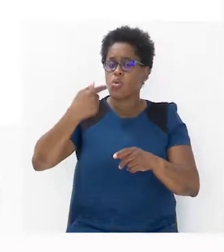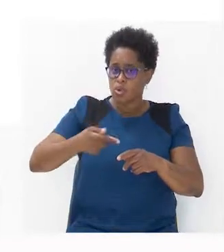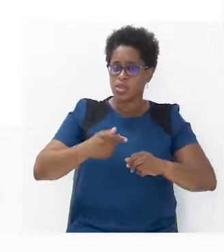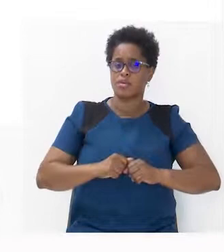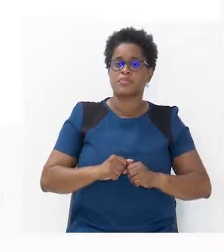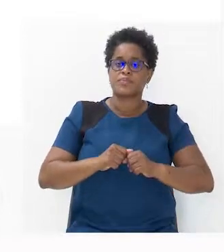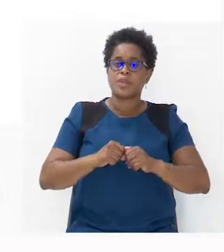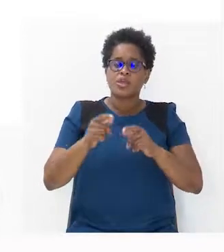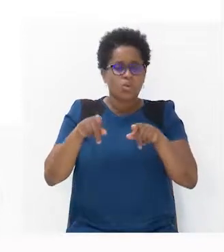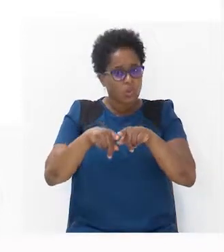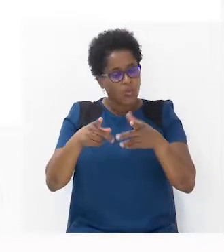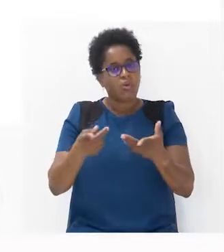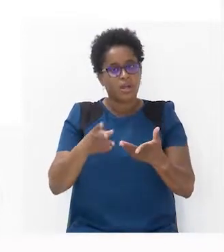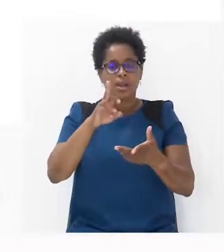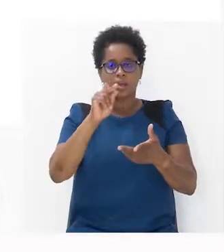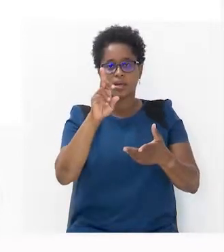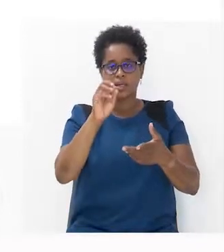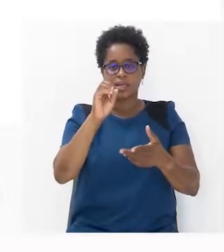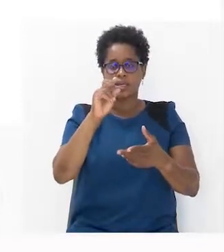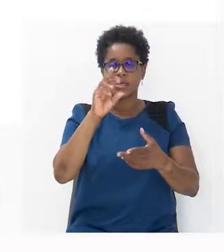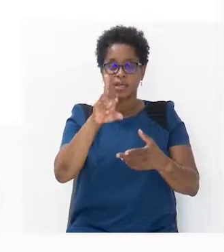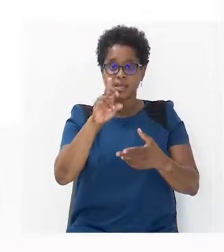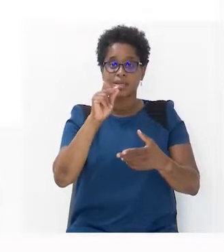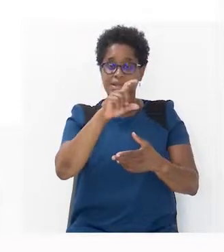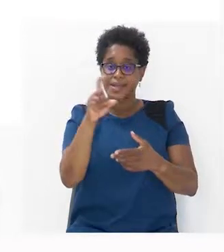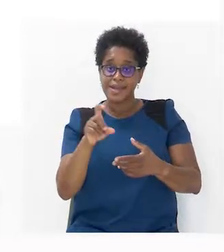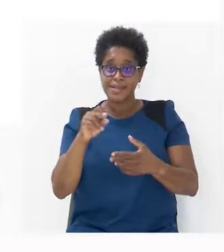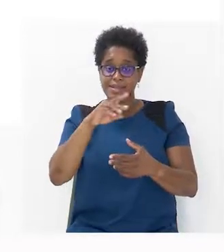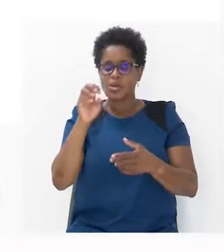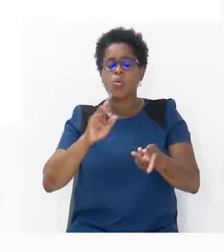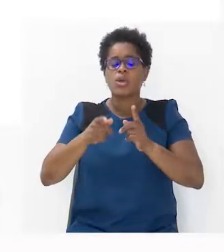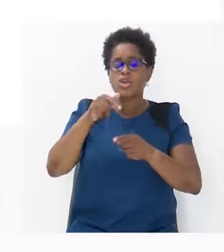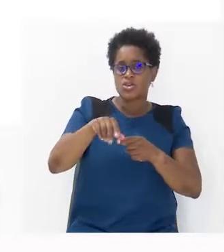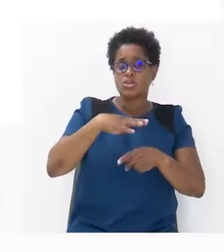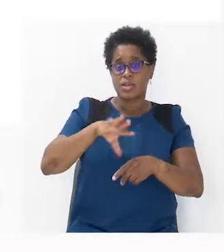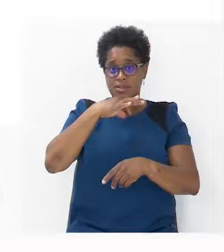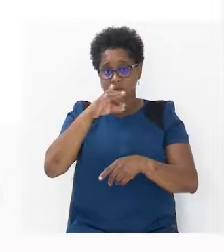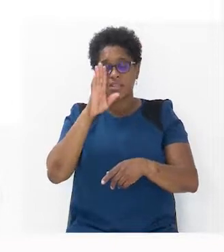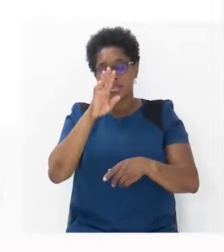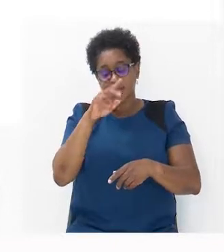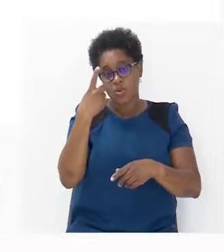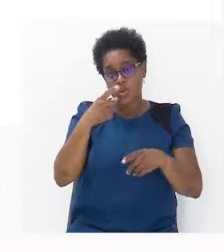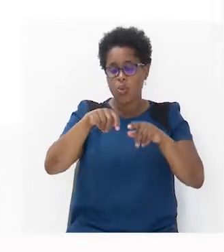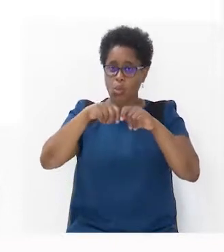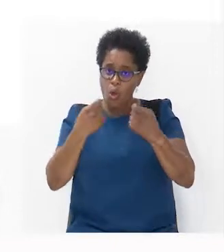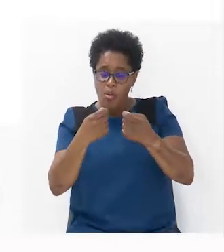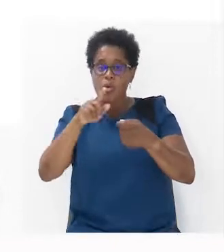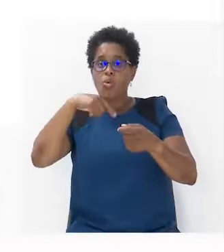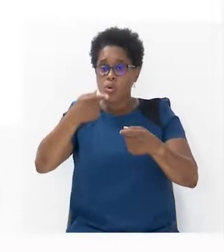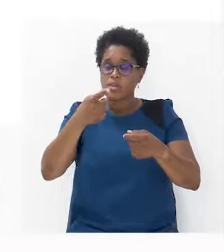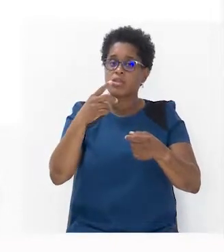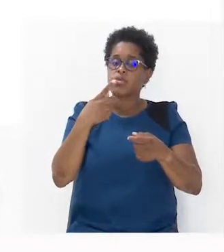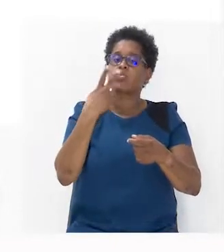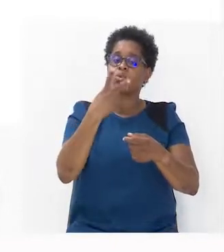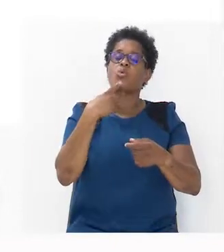Na mesma razão. O que isto quer dizer? Se uma dobra, a outra também irá duplicar.